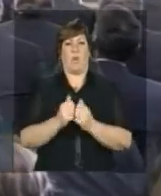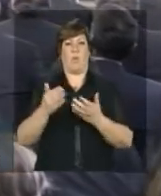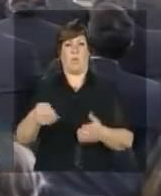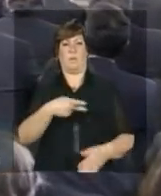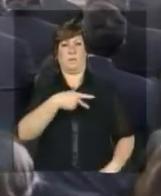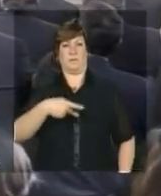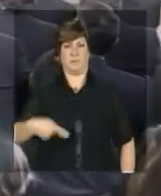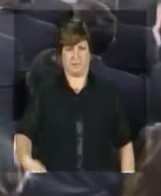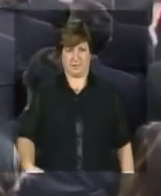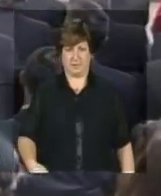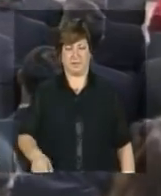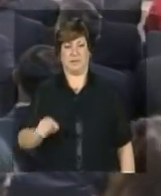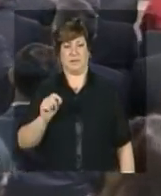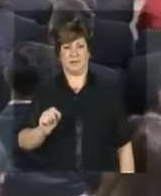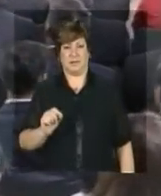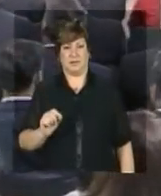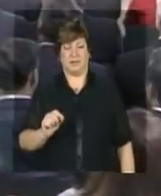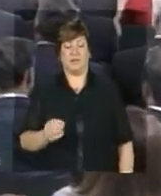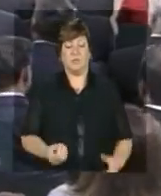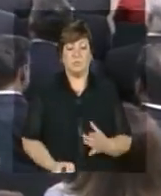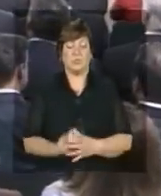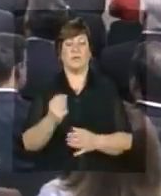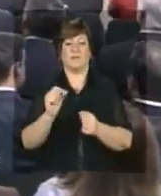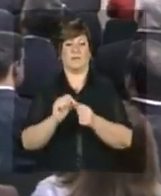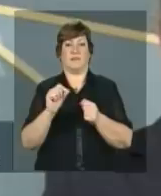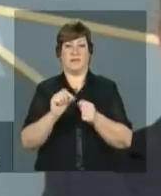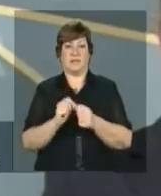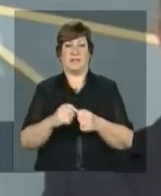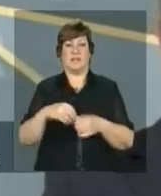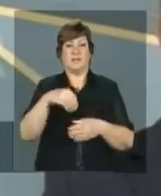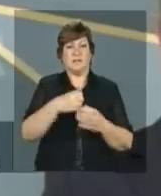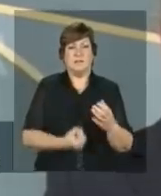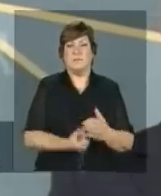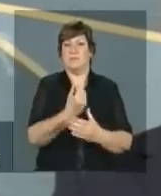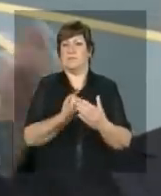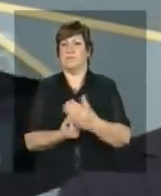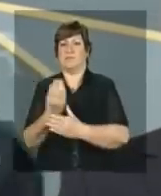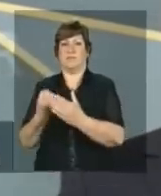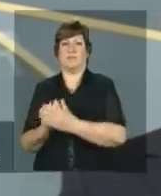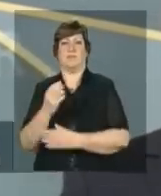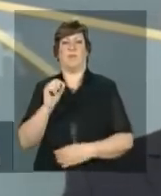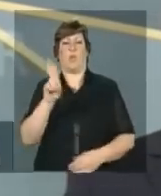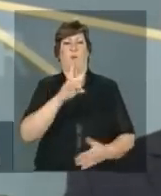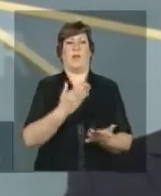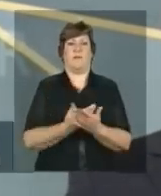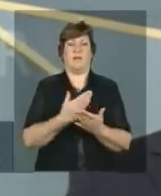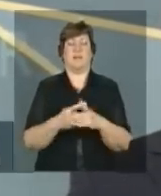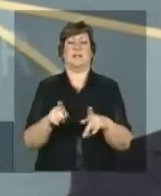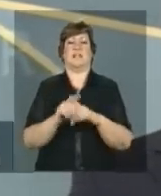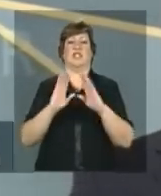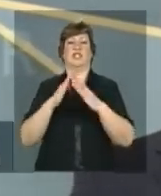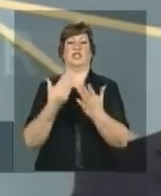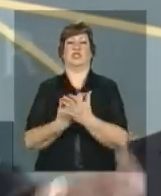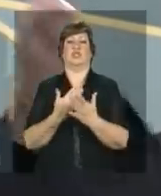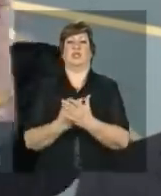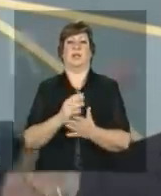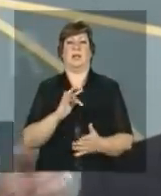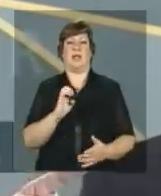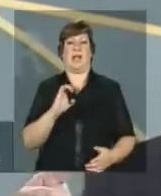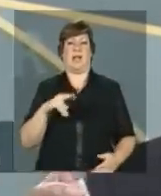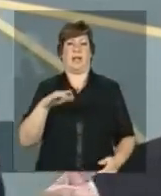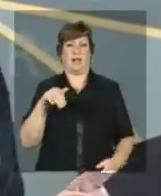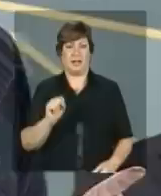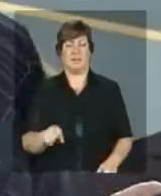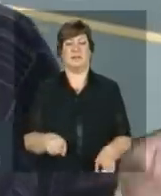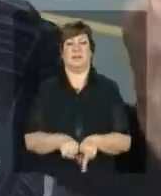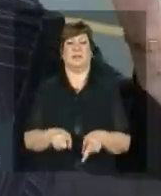presidente a criação e a interiorização de universidades a criação de escolas técnicas e